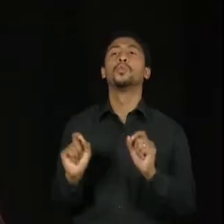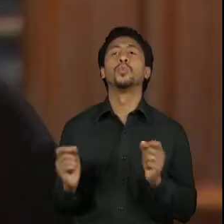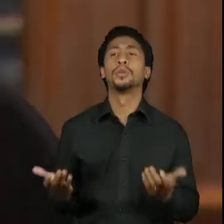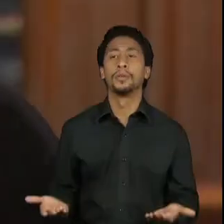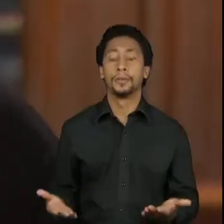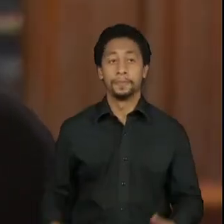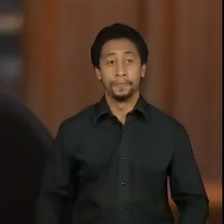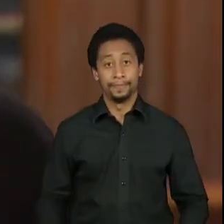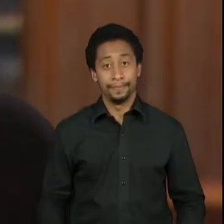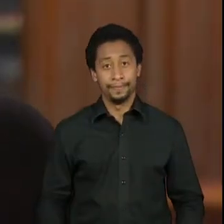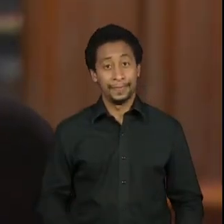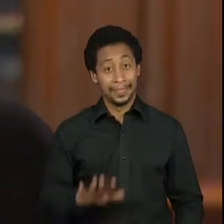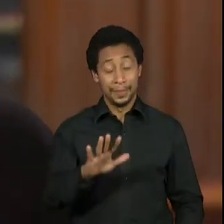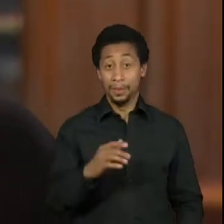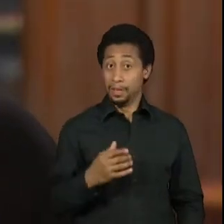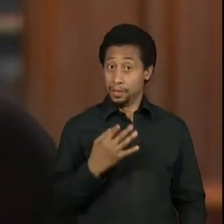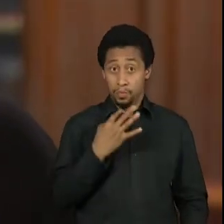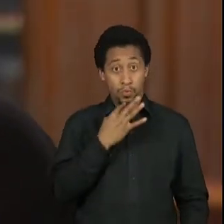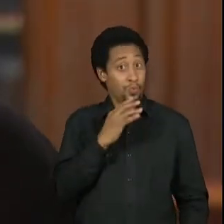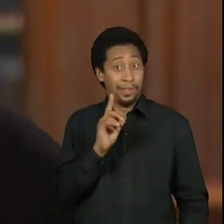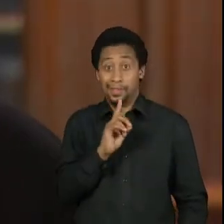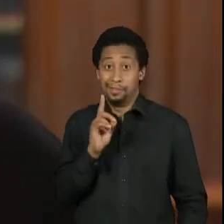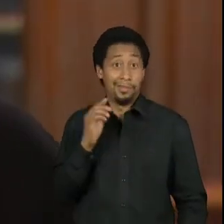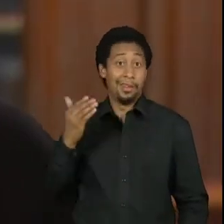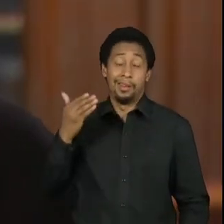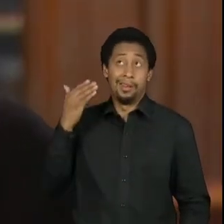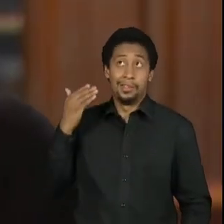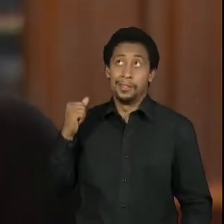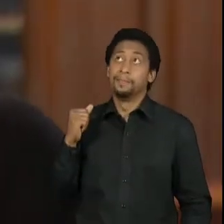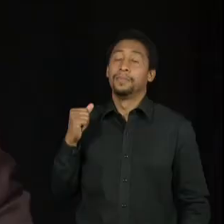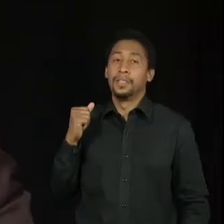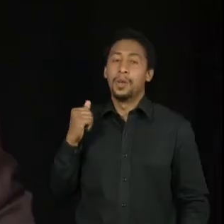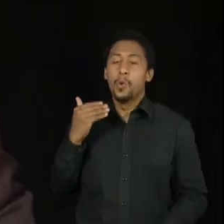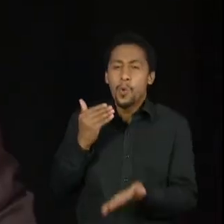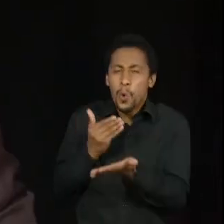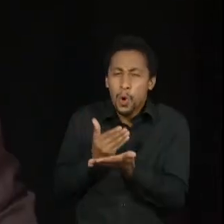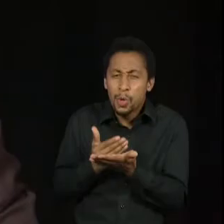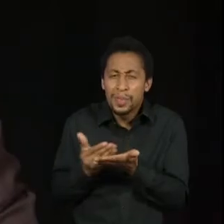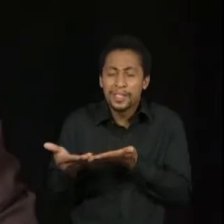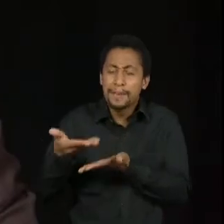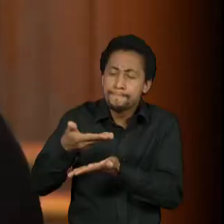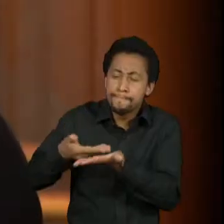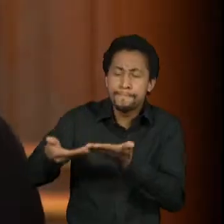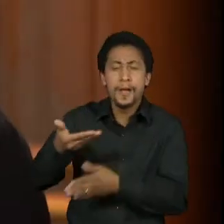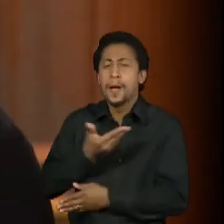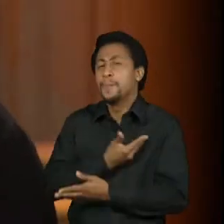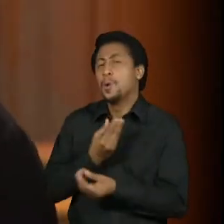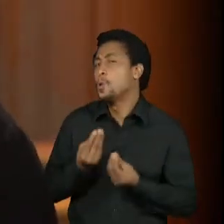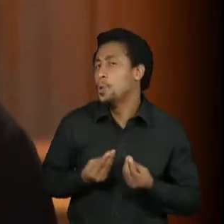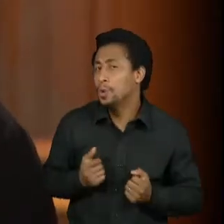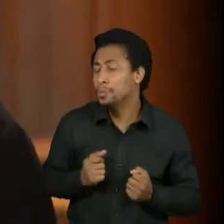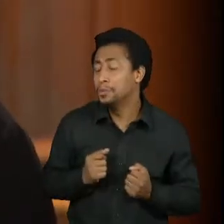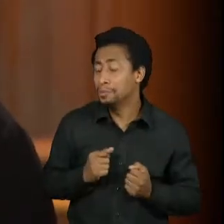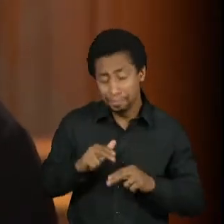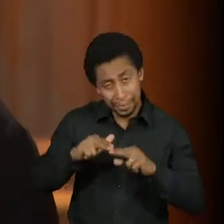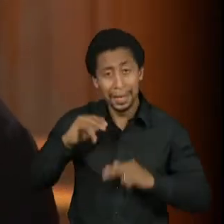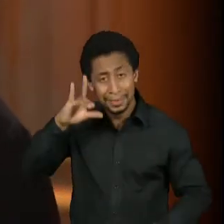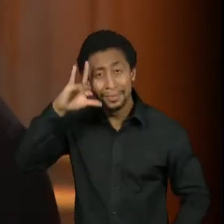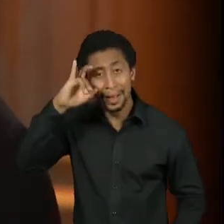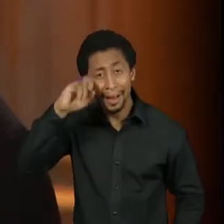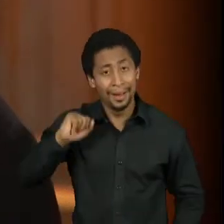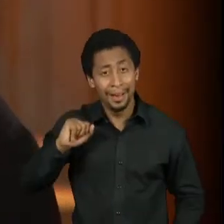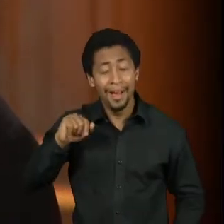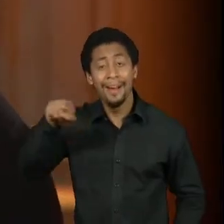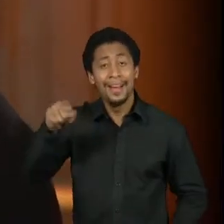Olha, eu não conhecia a Fernanda, eu conheci a Fernanda, ficamos amigas pelo Instagram. E um dia ela me manda uma mensagem e fala,